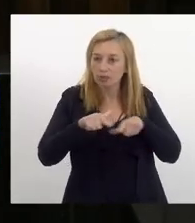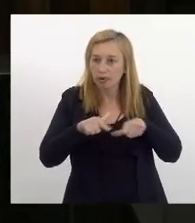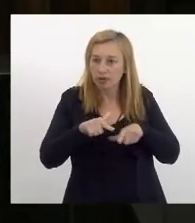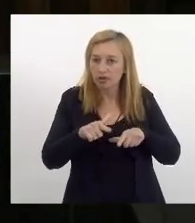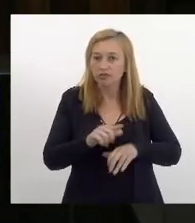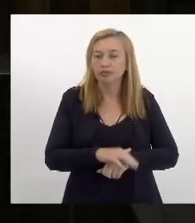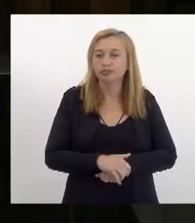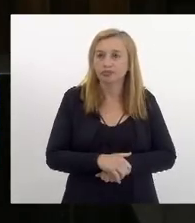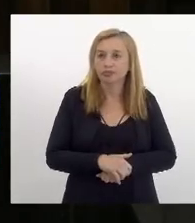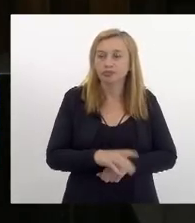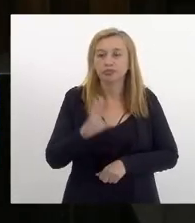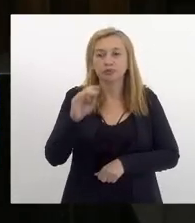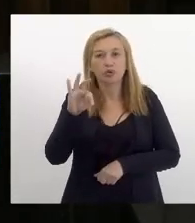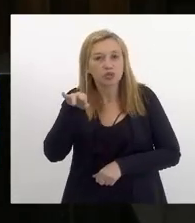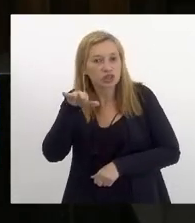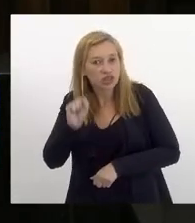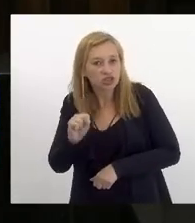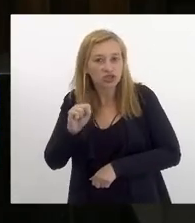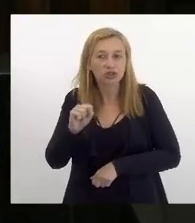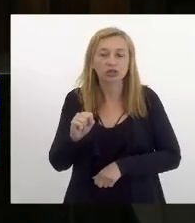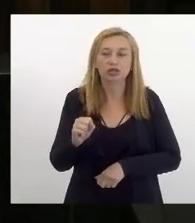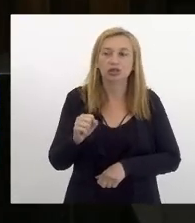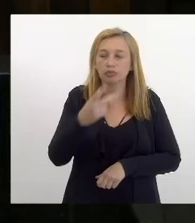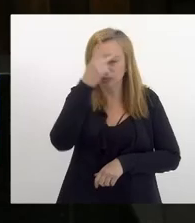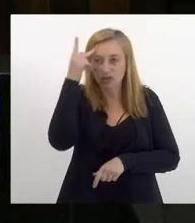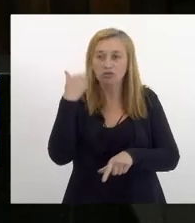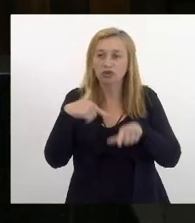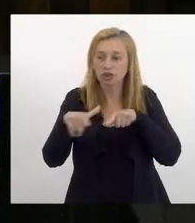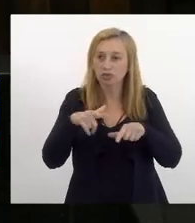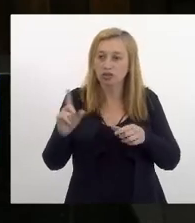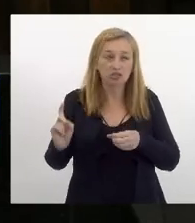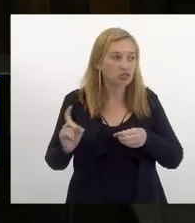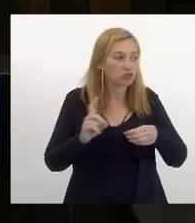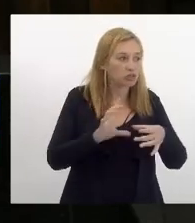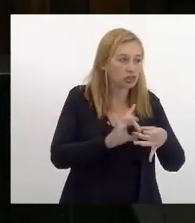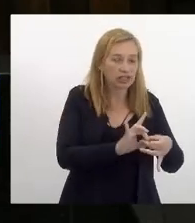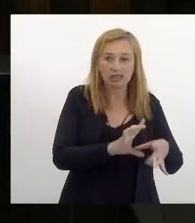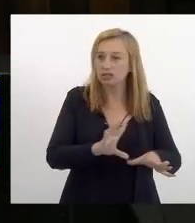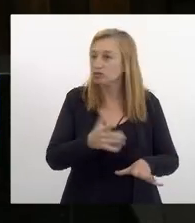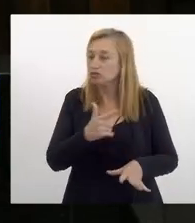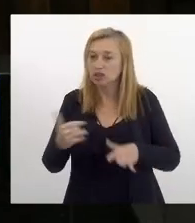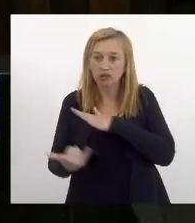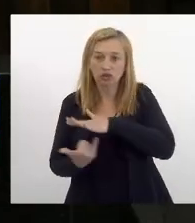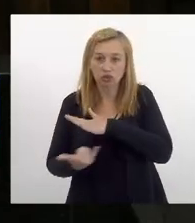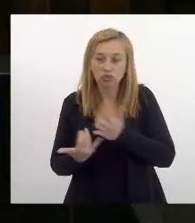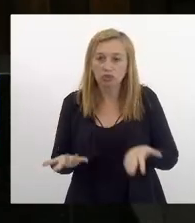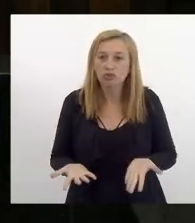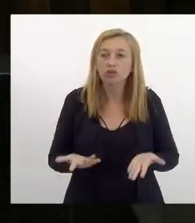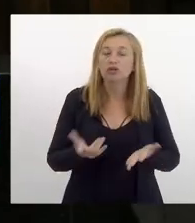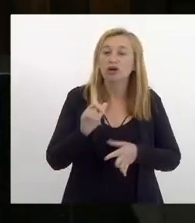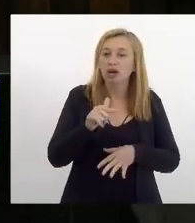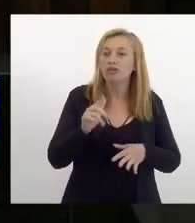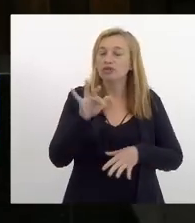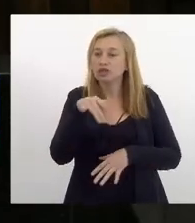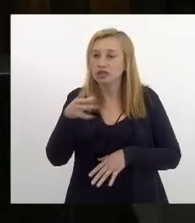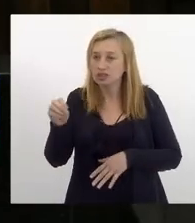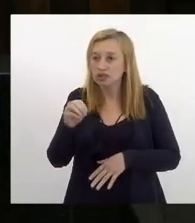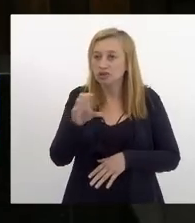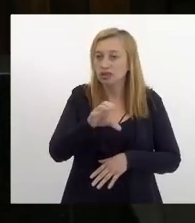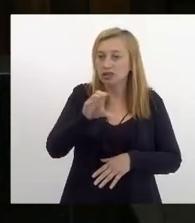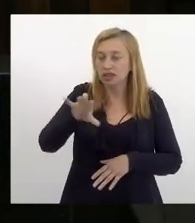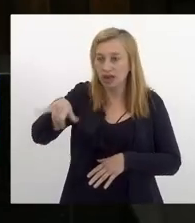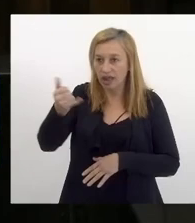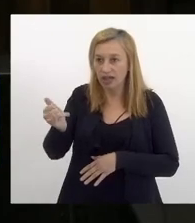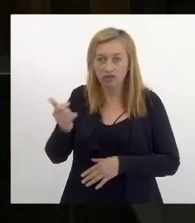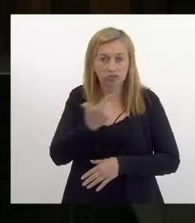dá através de bolsistas e trabalhadores sem um vínculo permanente com a instituição a fundação CCRJ não ter